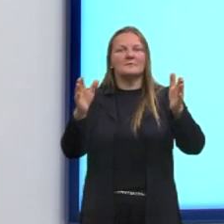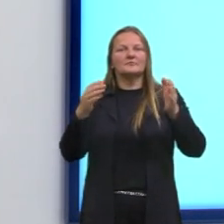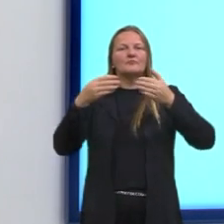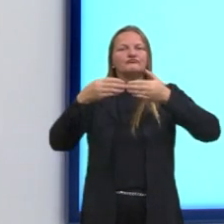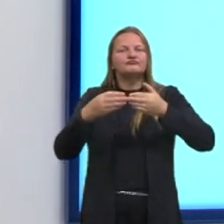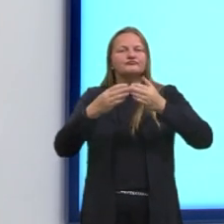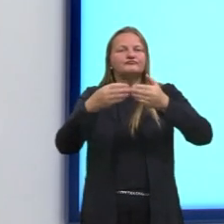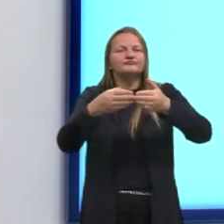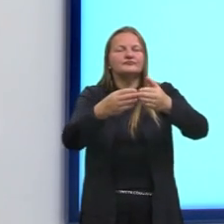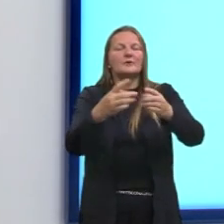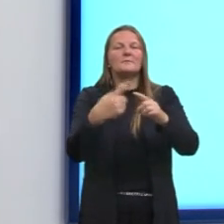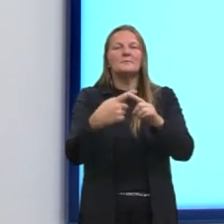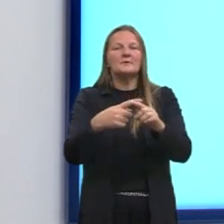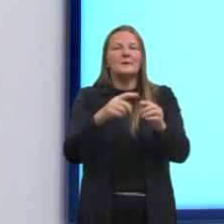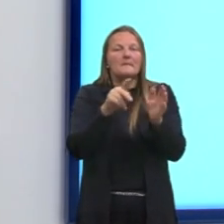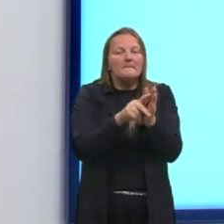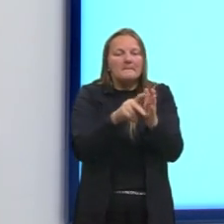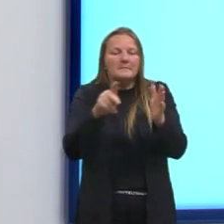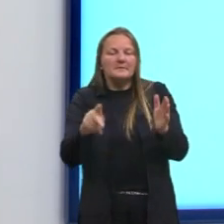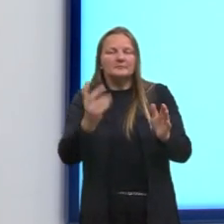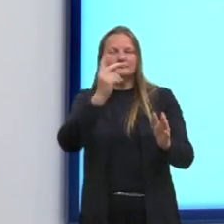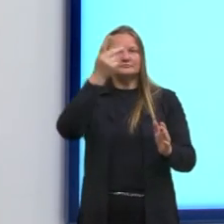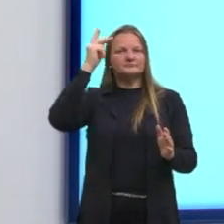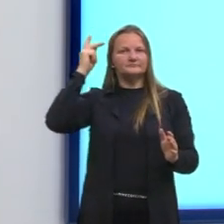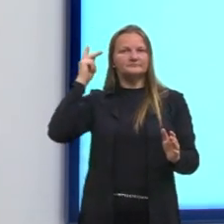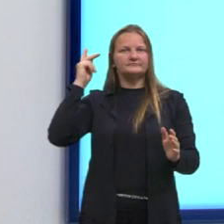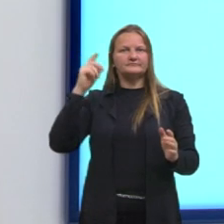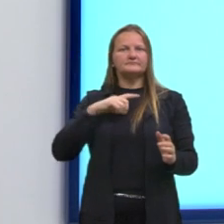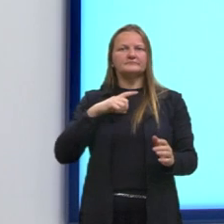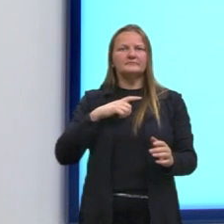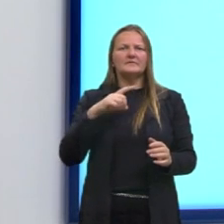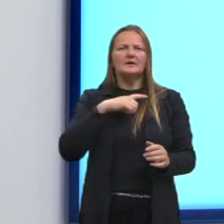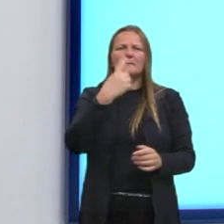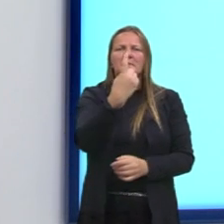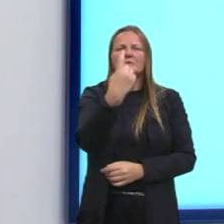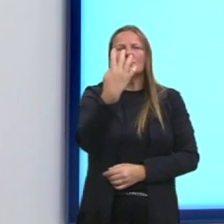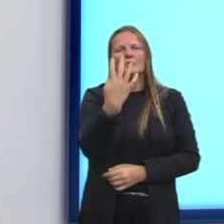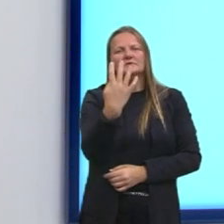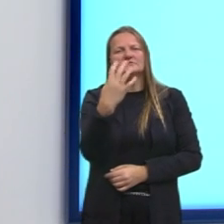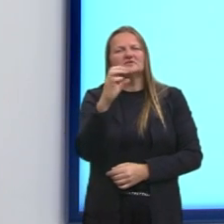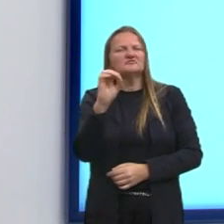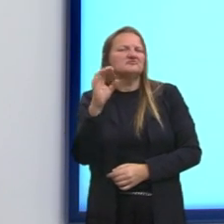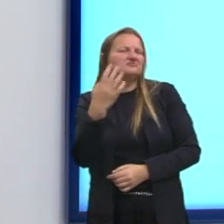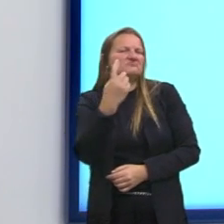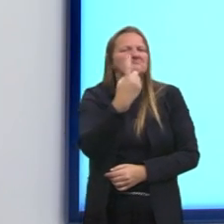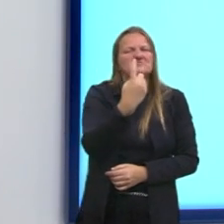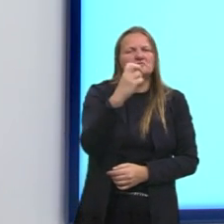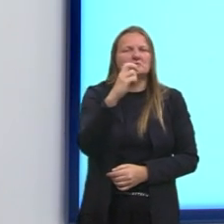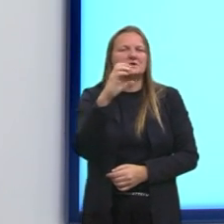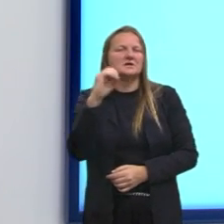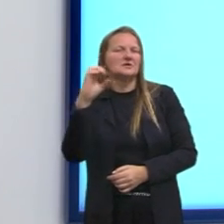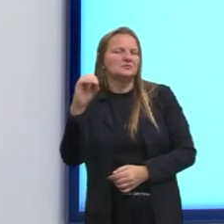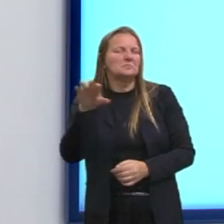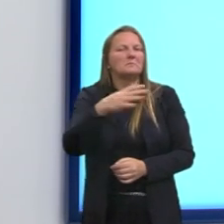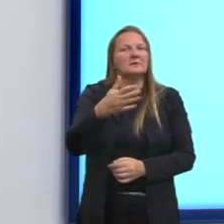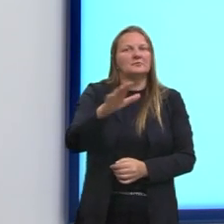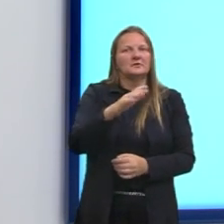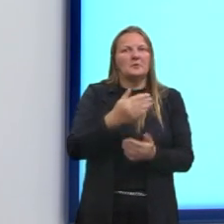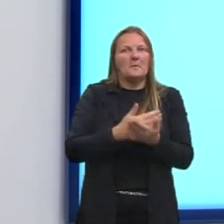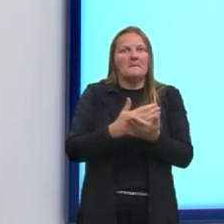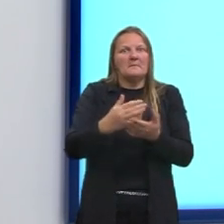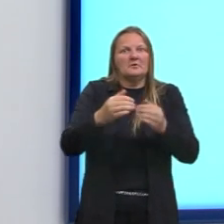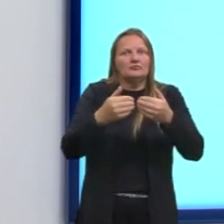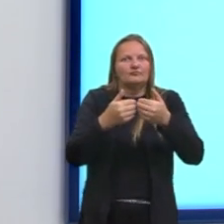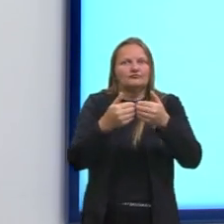Porque este período da história, ali, mil quatrocentos e tantos, mil e quinhentos, ele é conhecido como este período